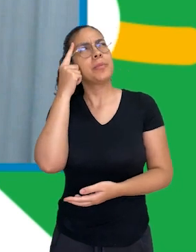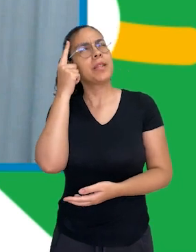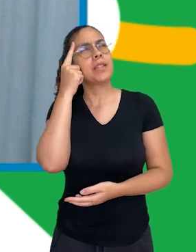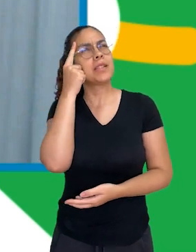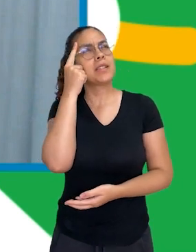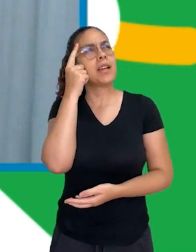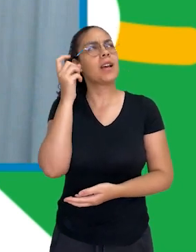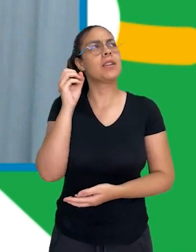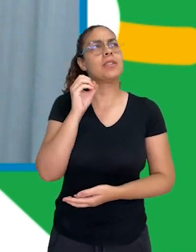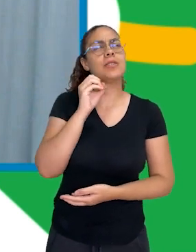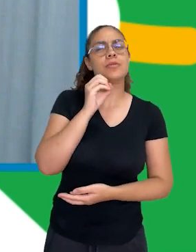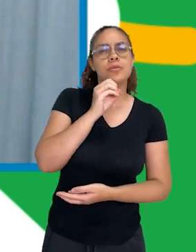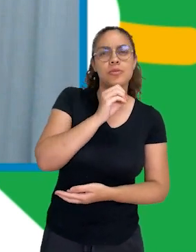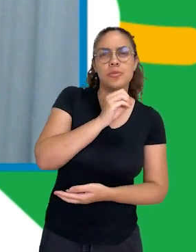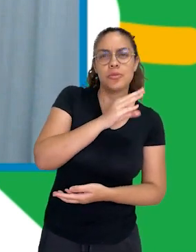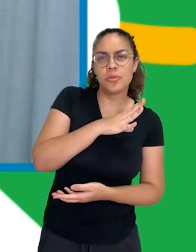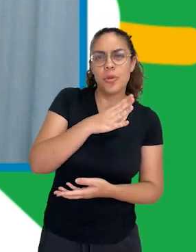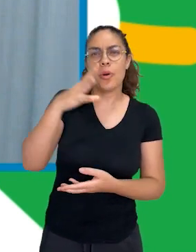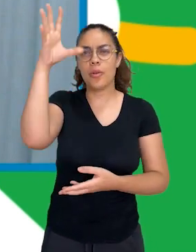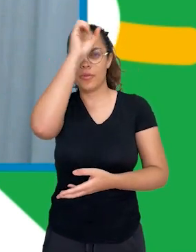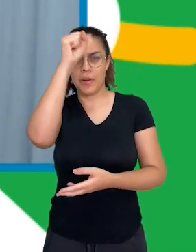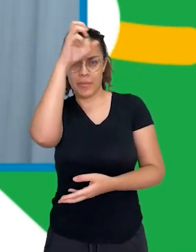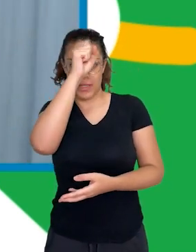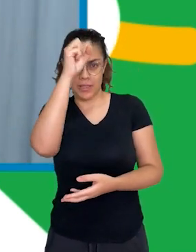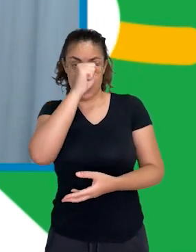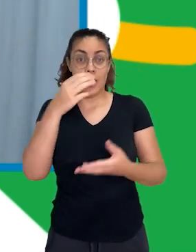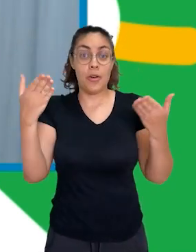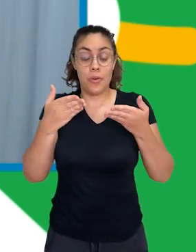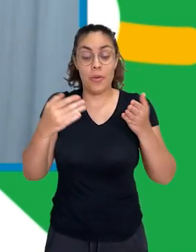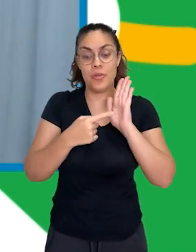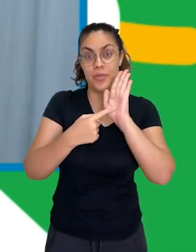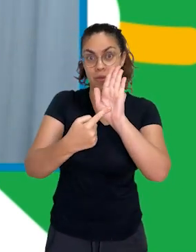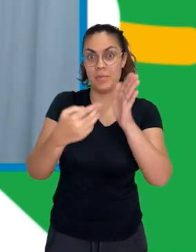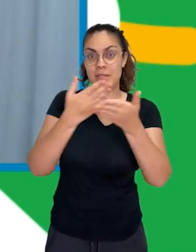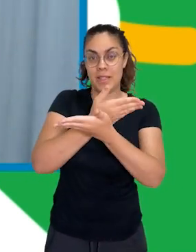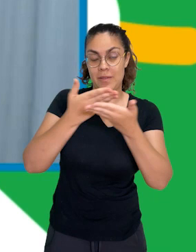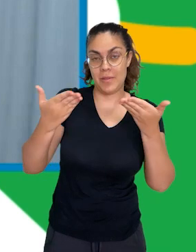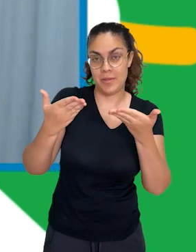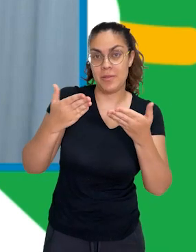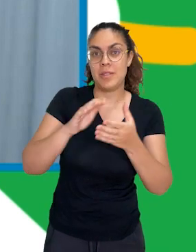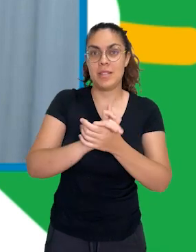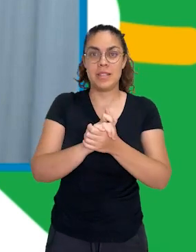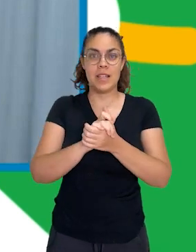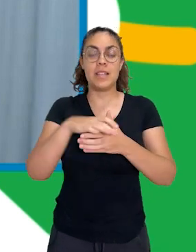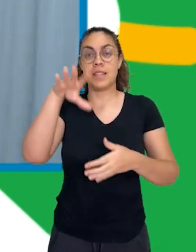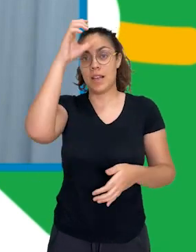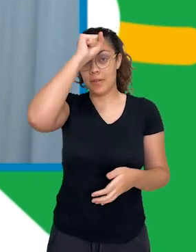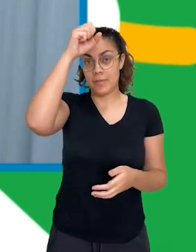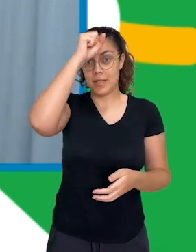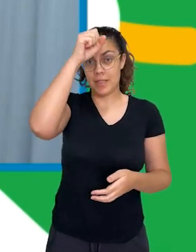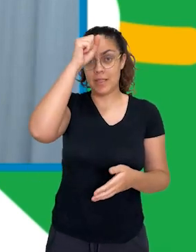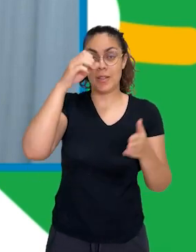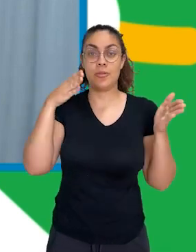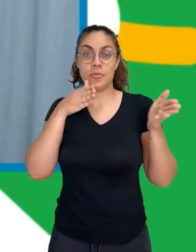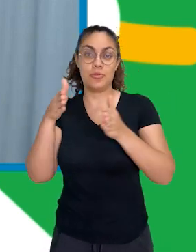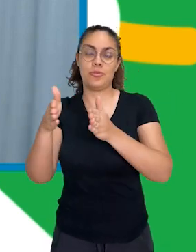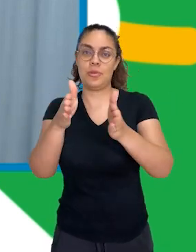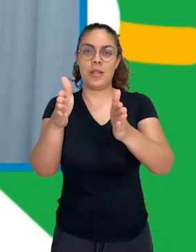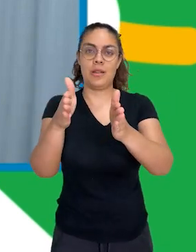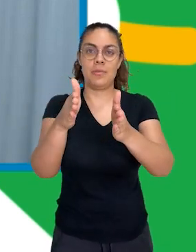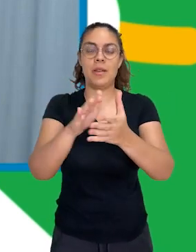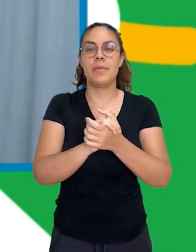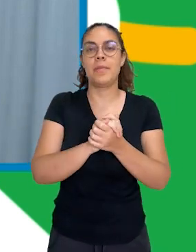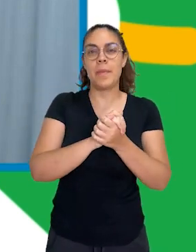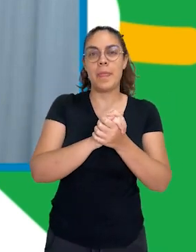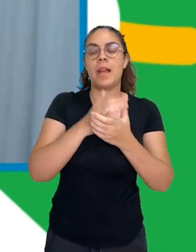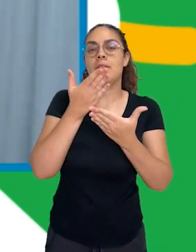em novos caminhos, novas formas de aprendizagem. Hoje eu vou apresentar para vocês a corrida do conhecimento, uma estratégia